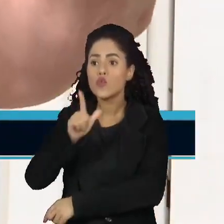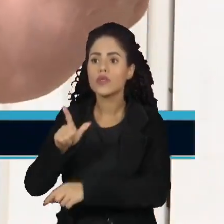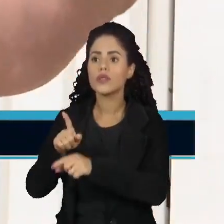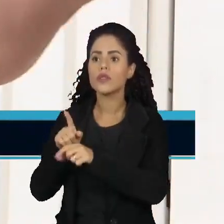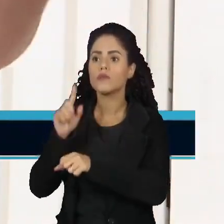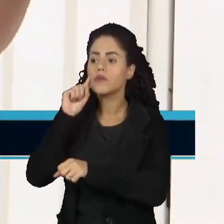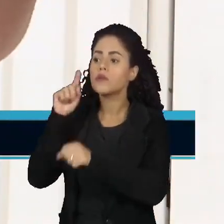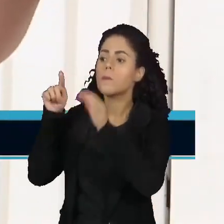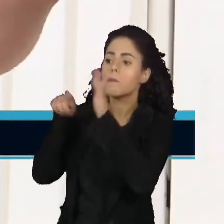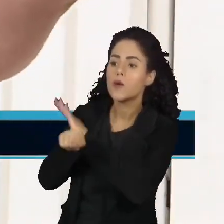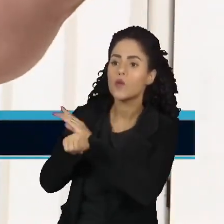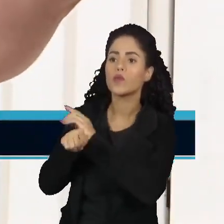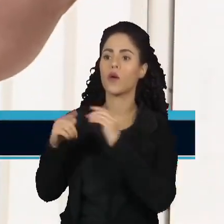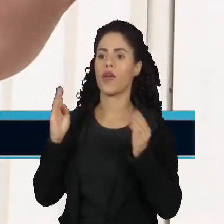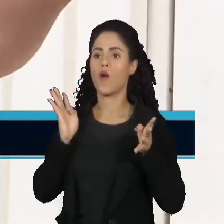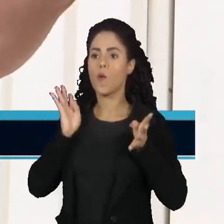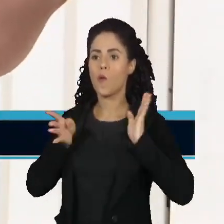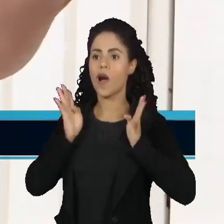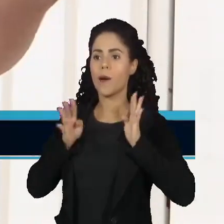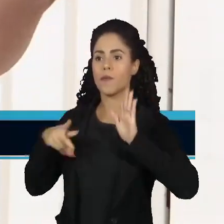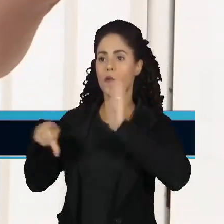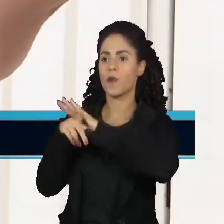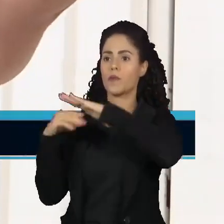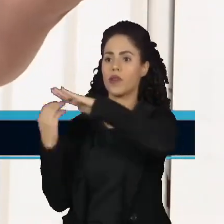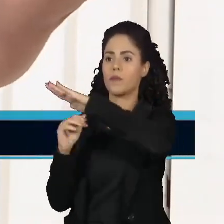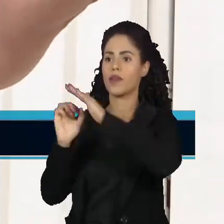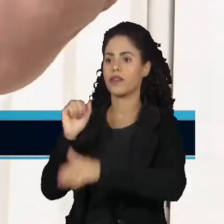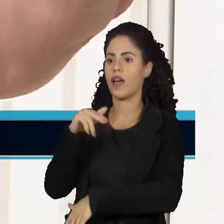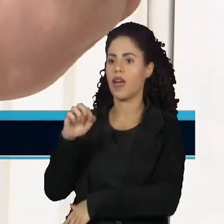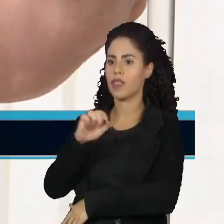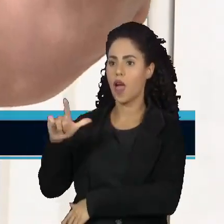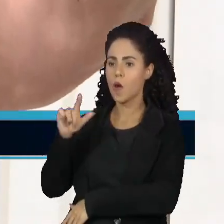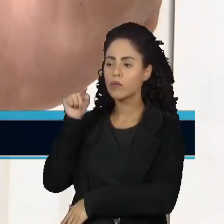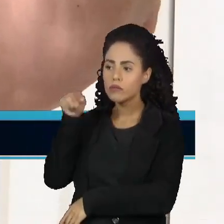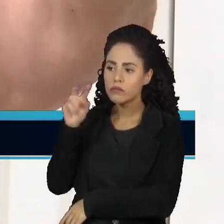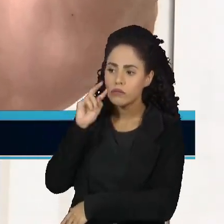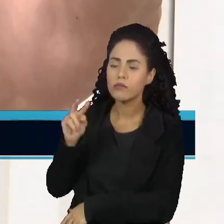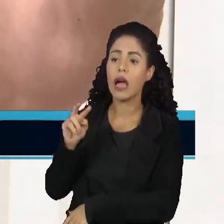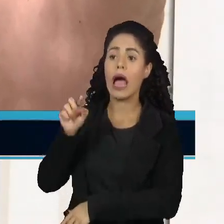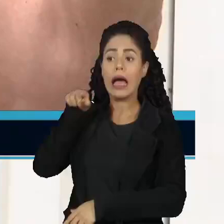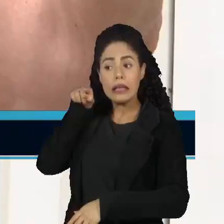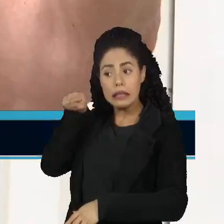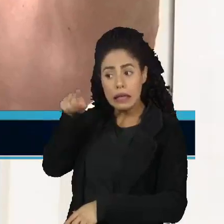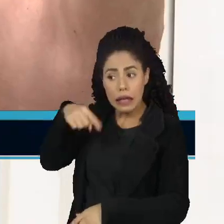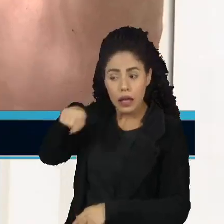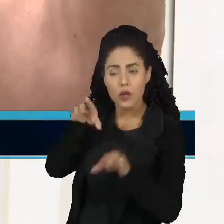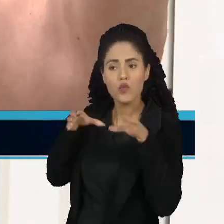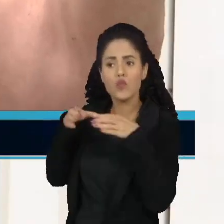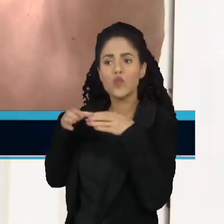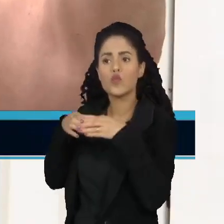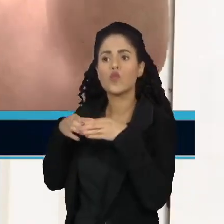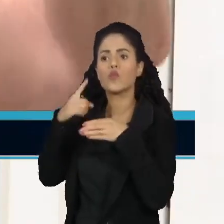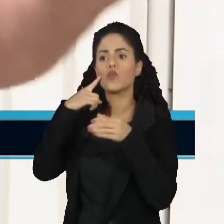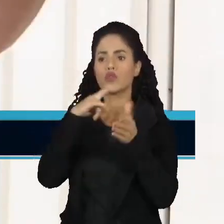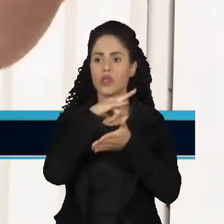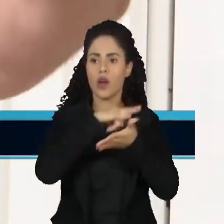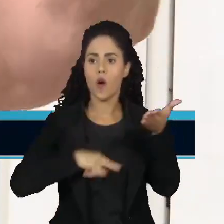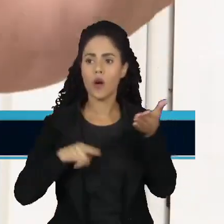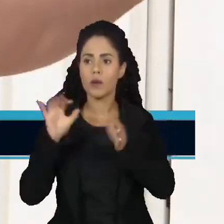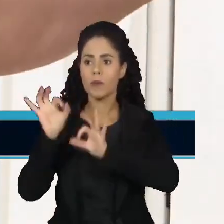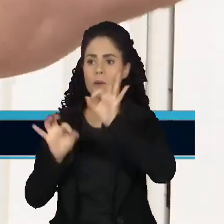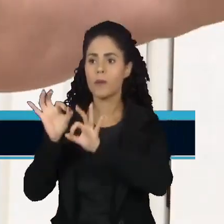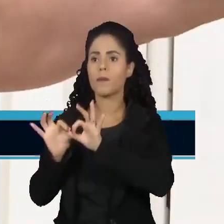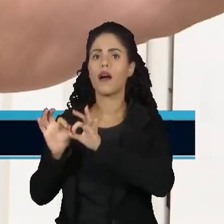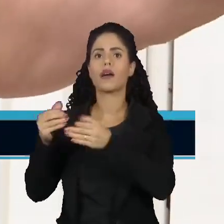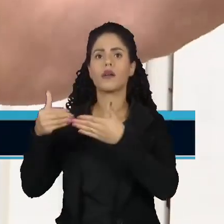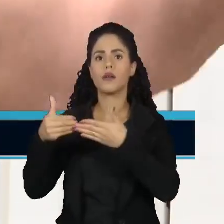ANEEL aqui na Aurélia, lá em cima, e eles estavam com a ordem de serviço para atender